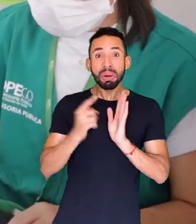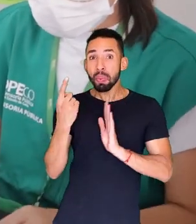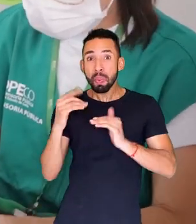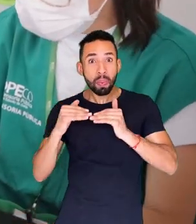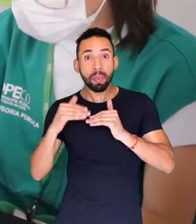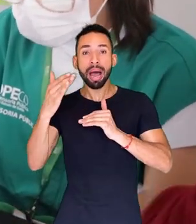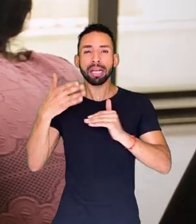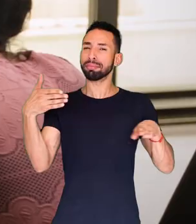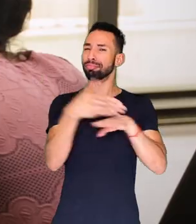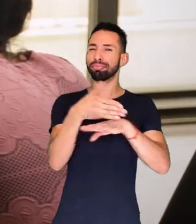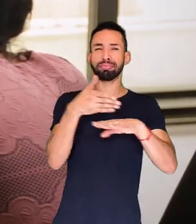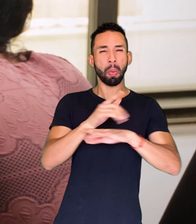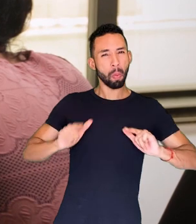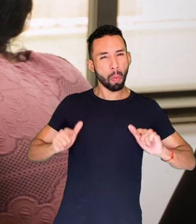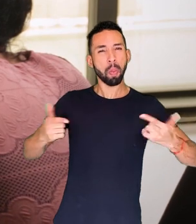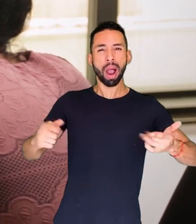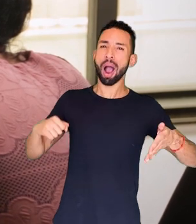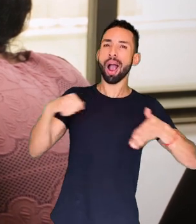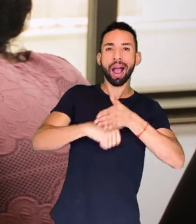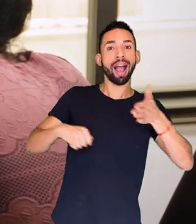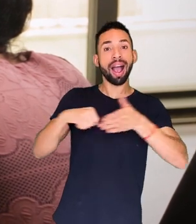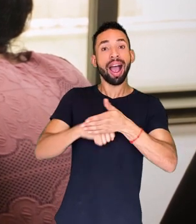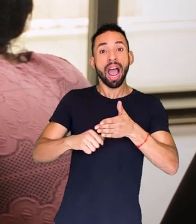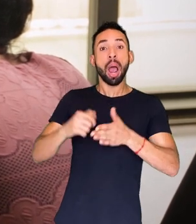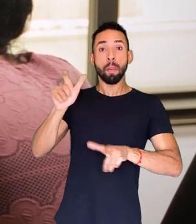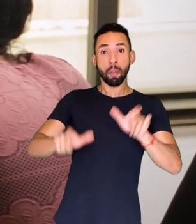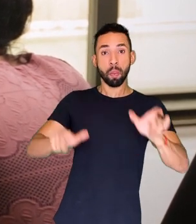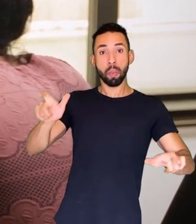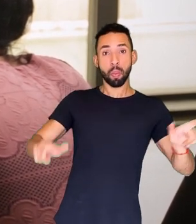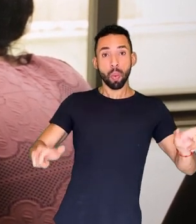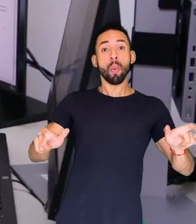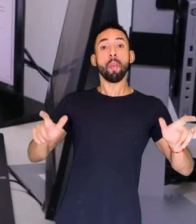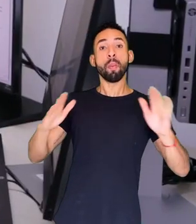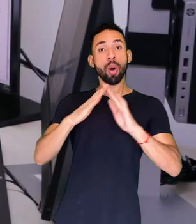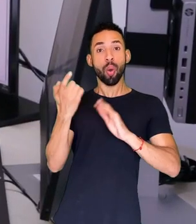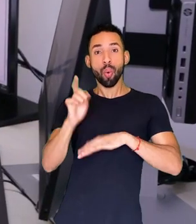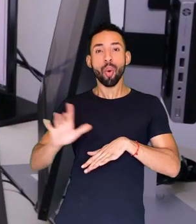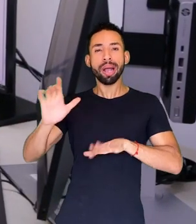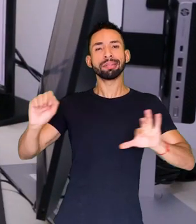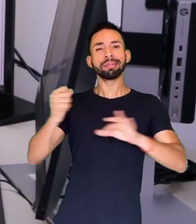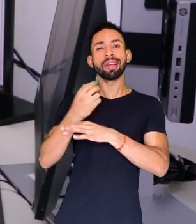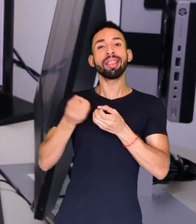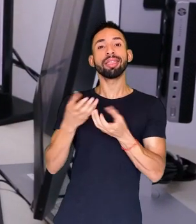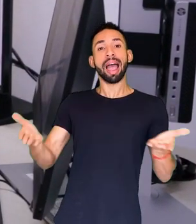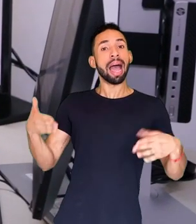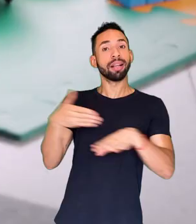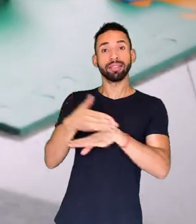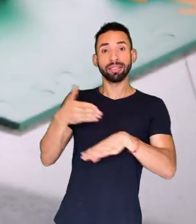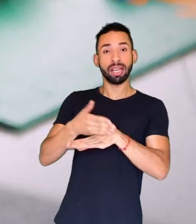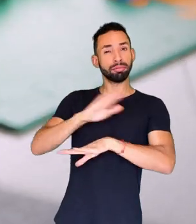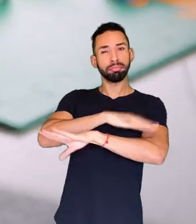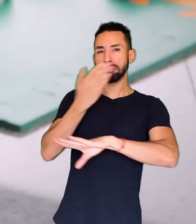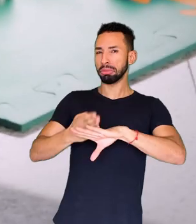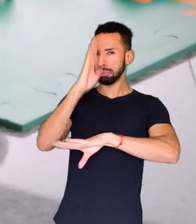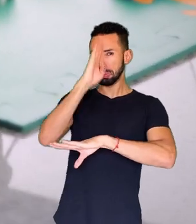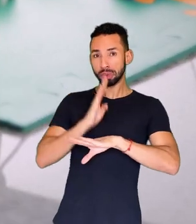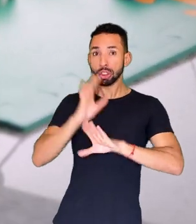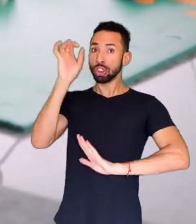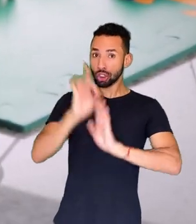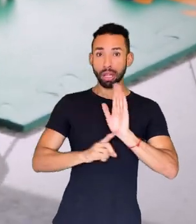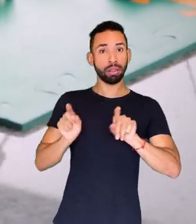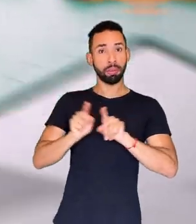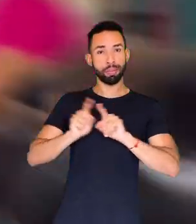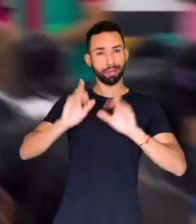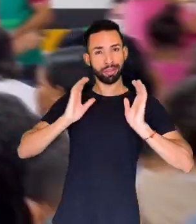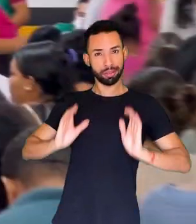década de atuação incessante para assegurar à população goiana o acesso integral e gratuito a direitos e à